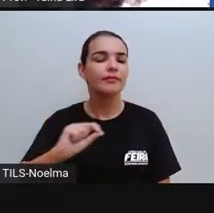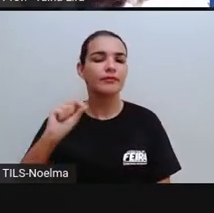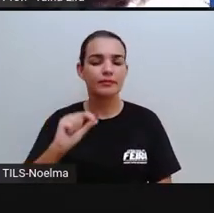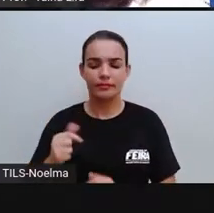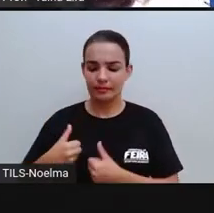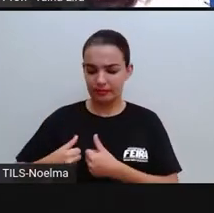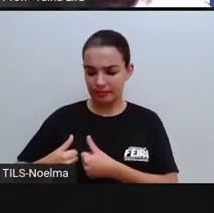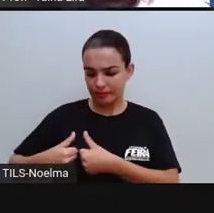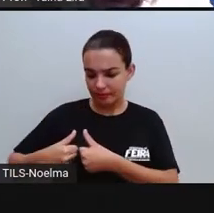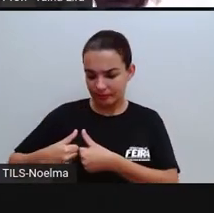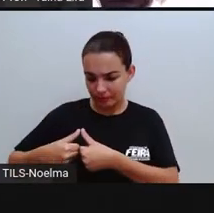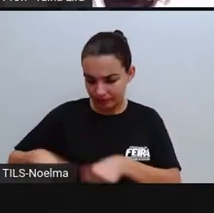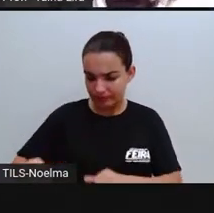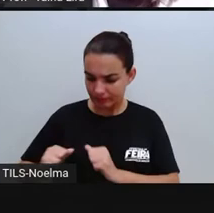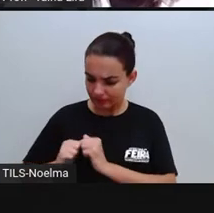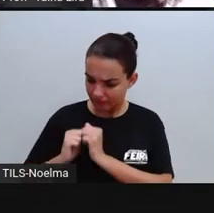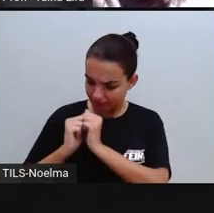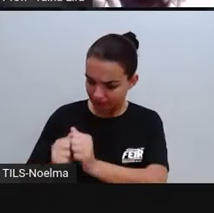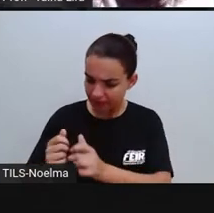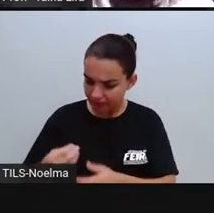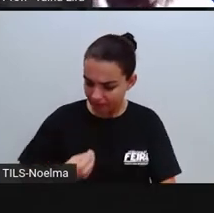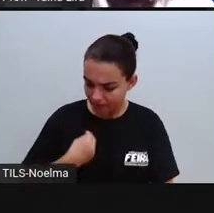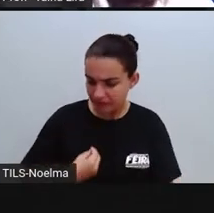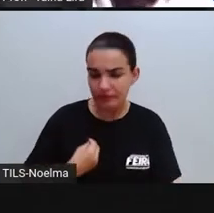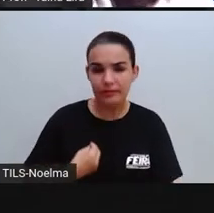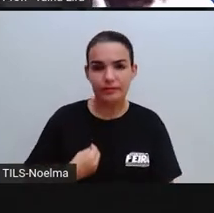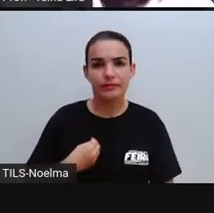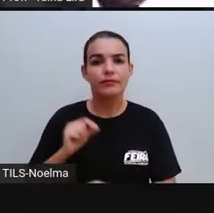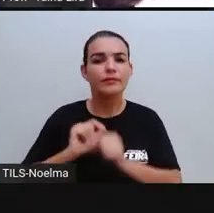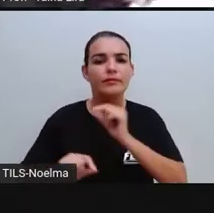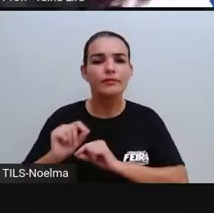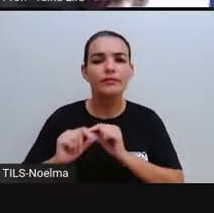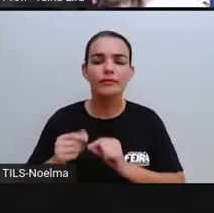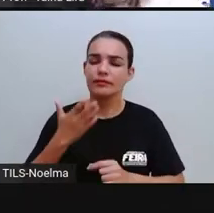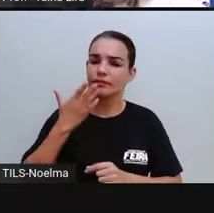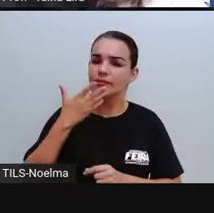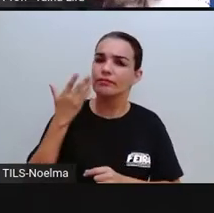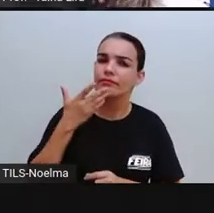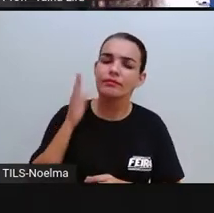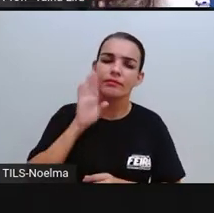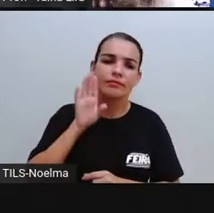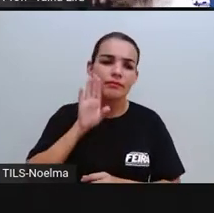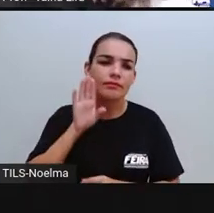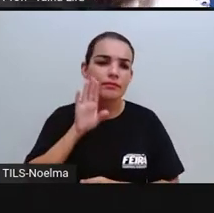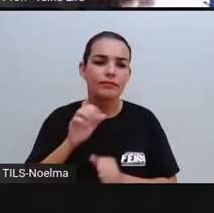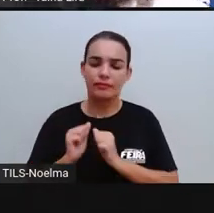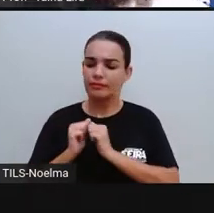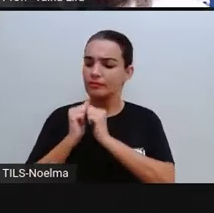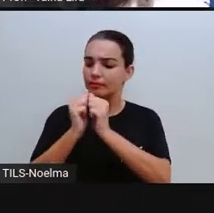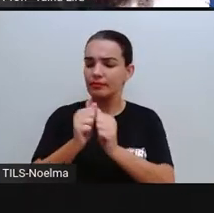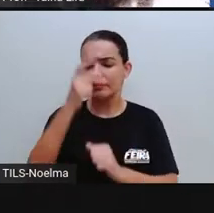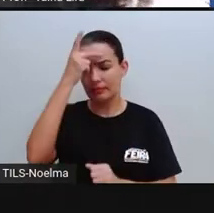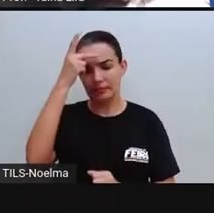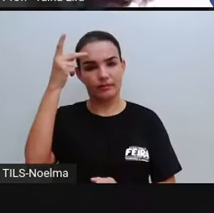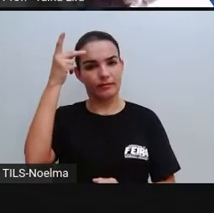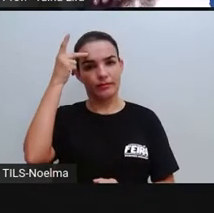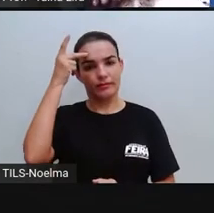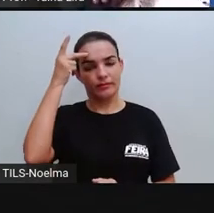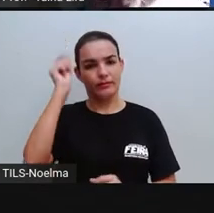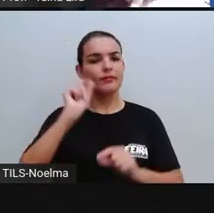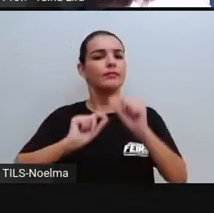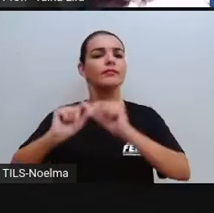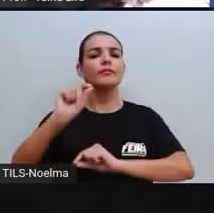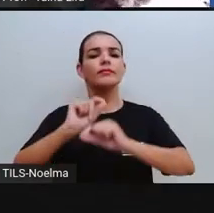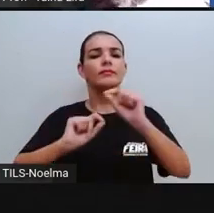Pró? A convivência é justamente a gente conviver harmoniosamente com as pessoas, tá? O que é